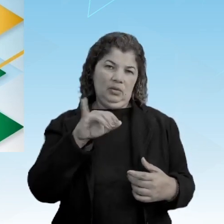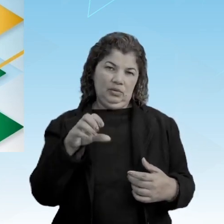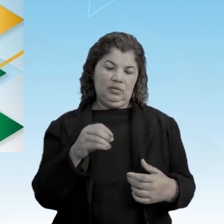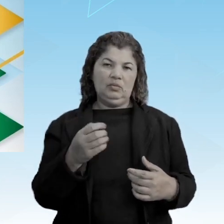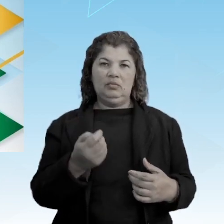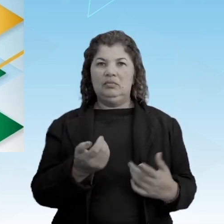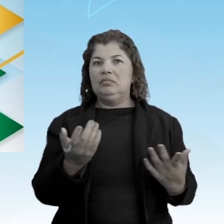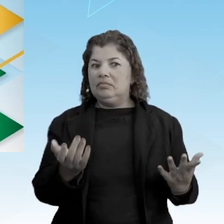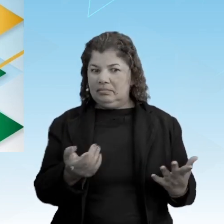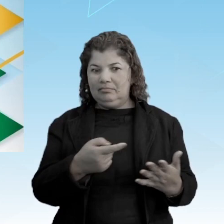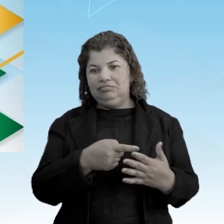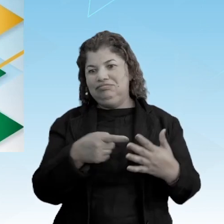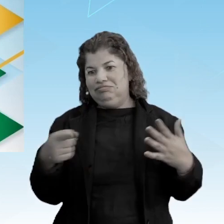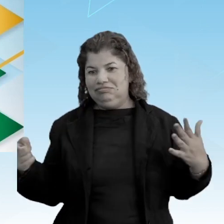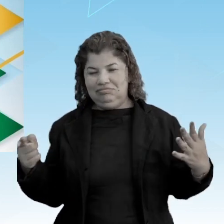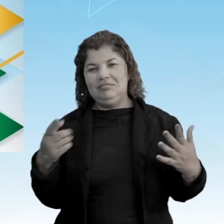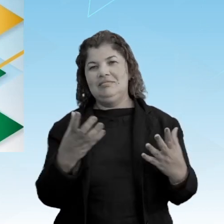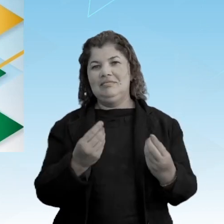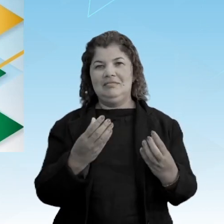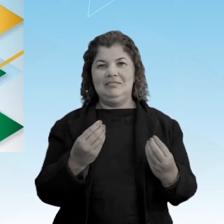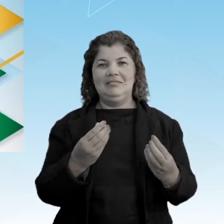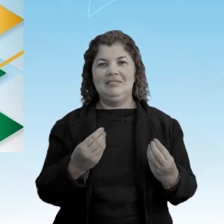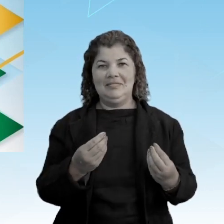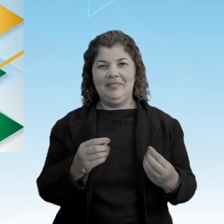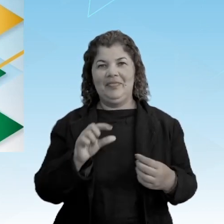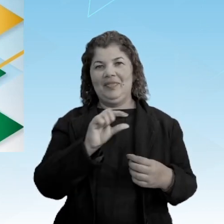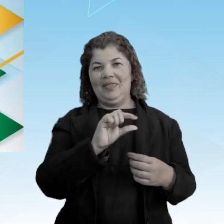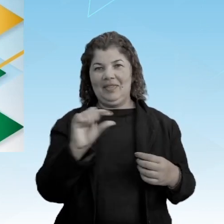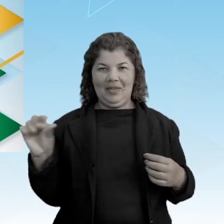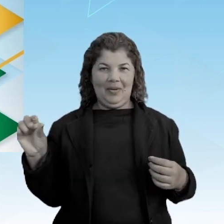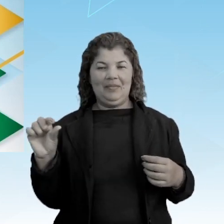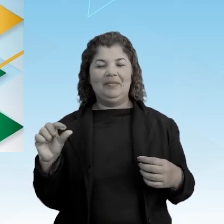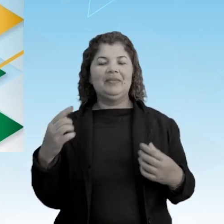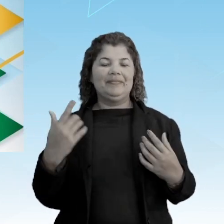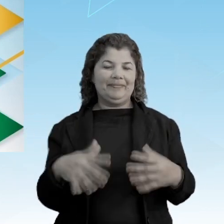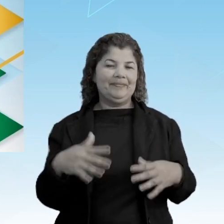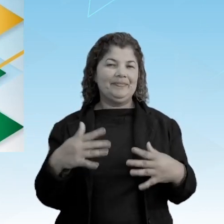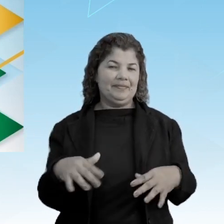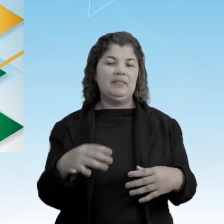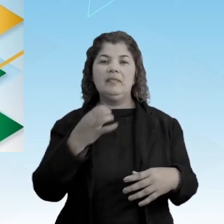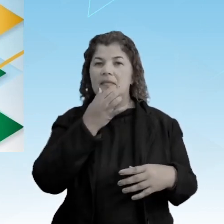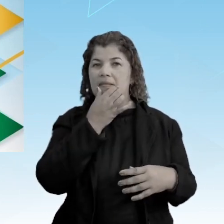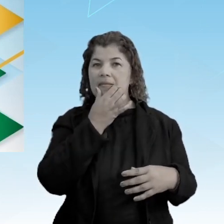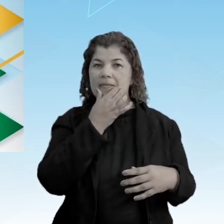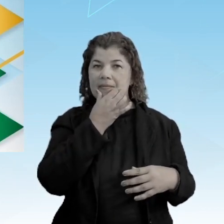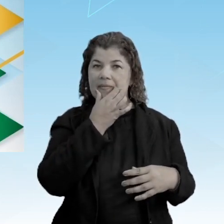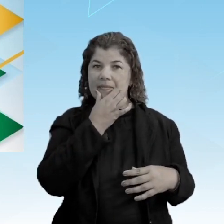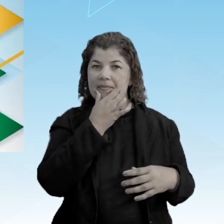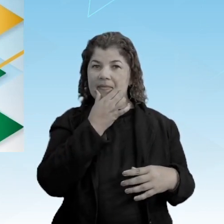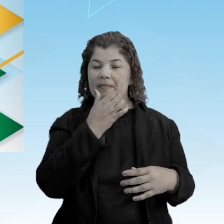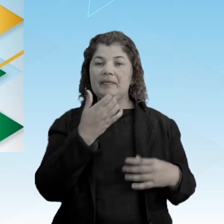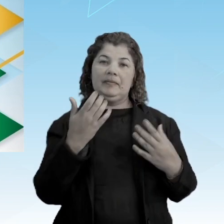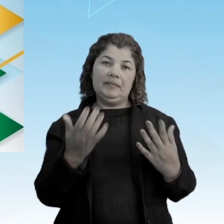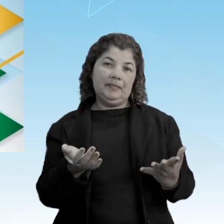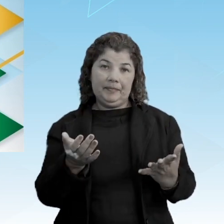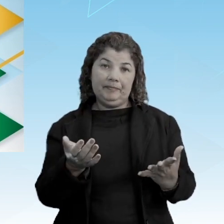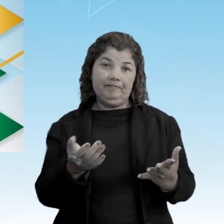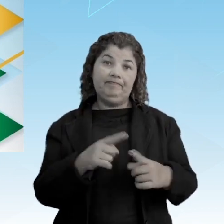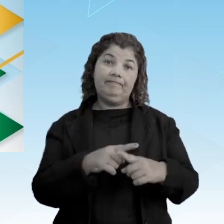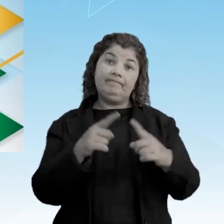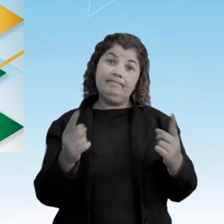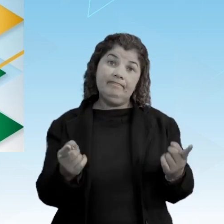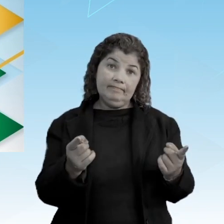que não termina de falar o nome do cara. Que nome desse, né? Então, veja só. Então, mas,